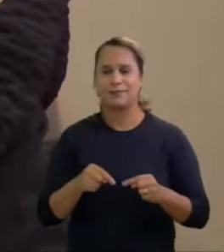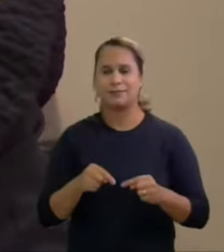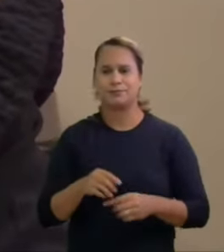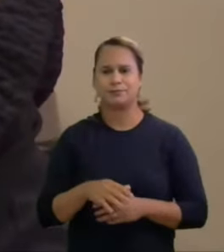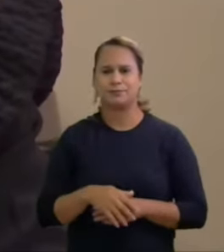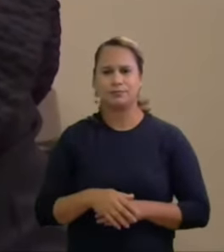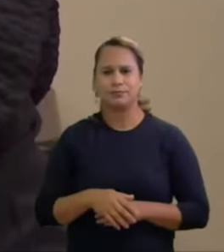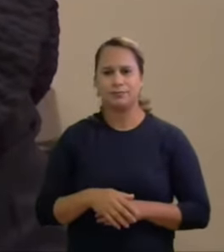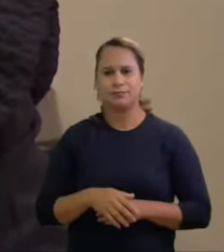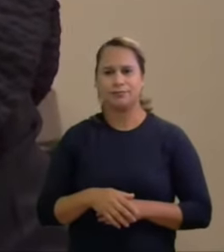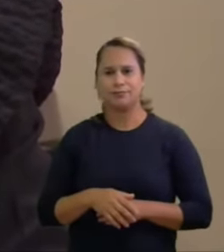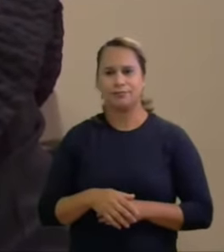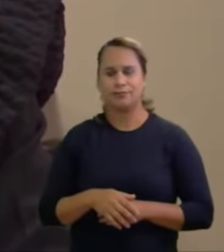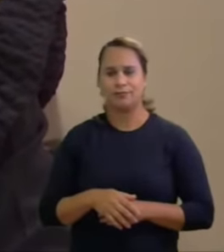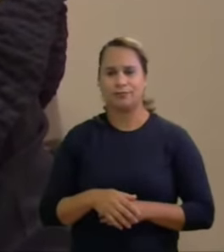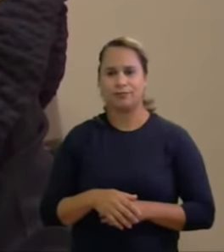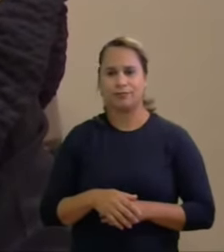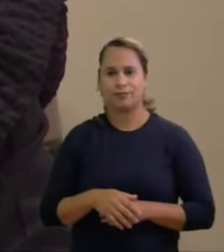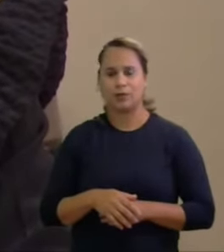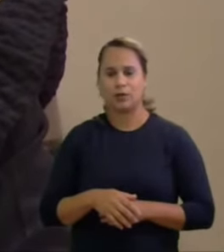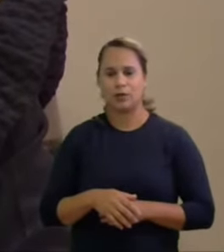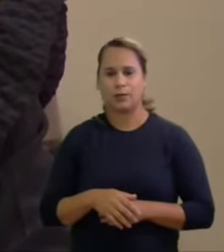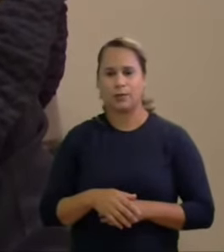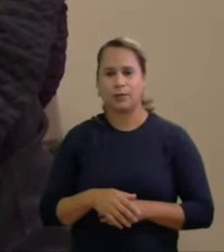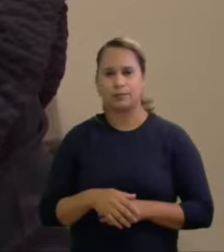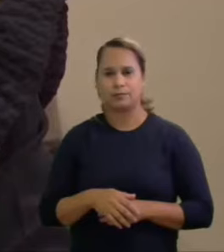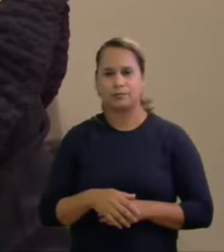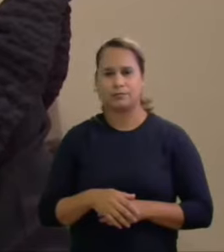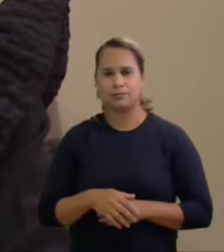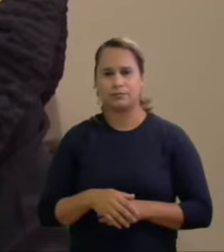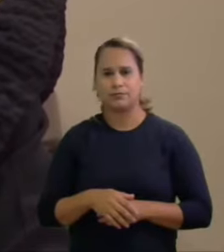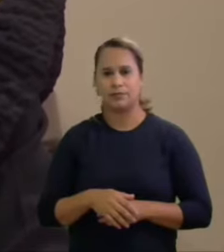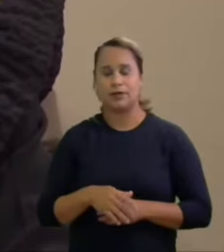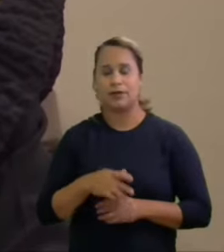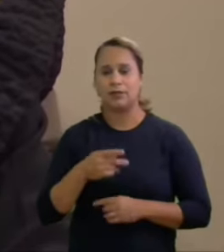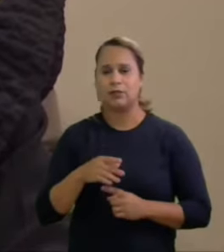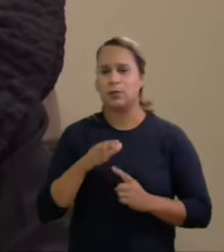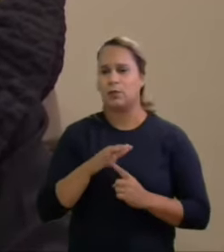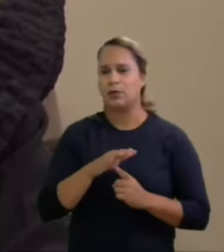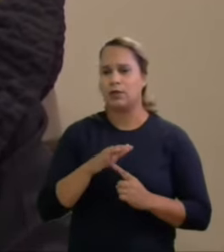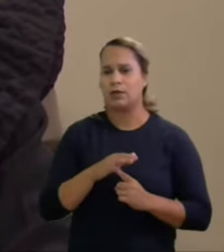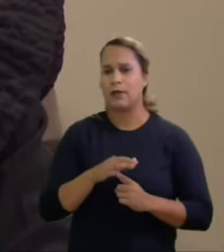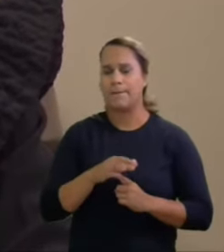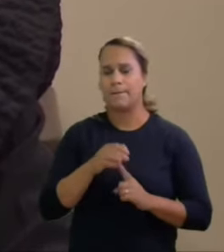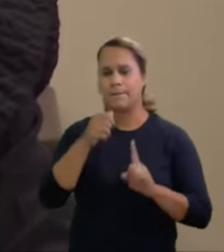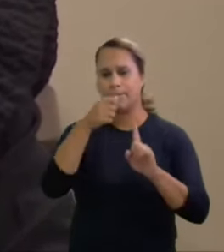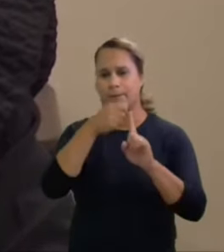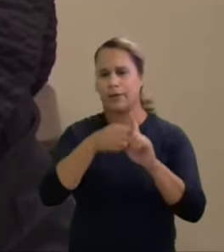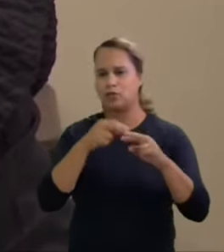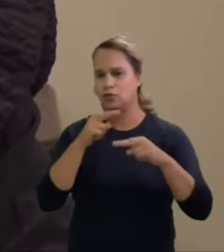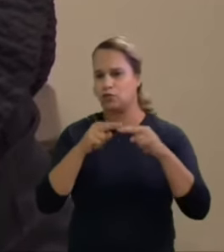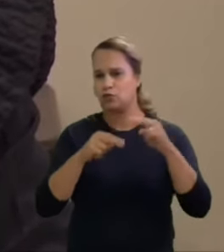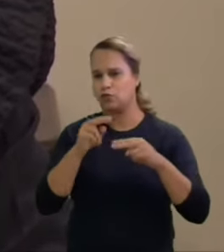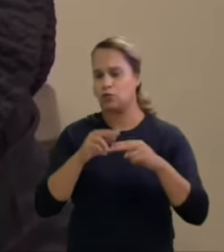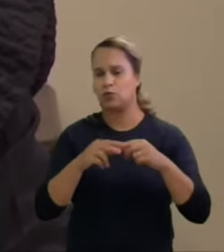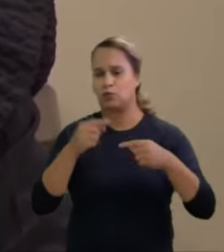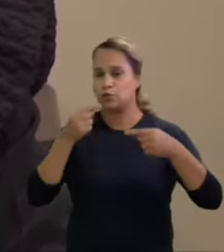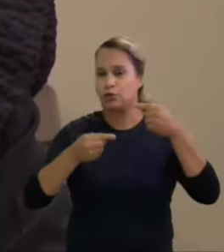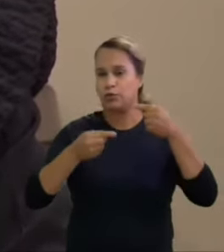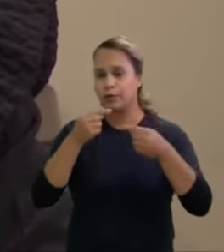maior congresso de direito eleitoral do Brasil aqui no Paraná no mês de junho esses debates que começam aqui se